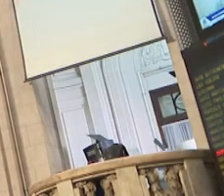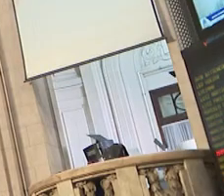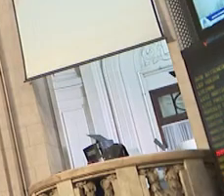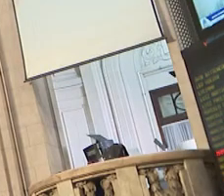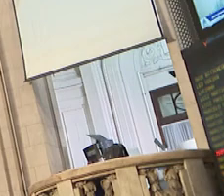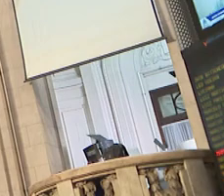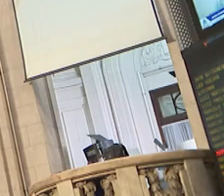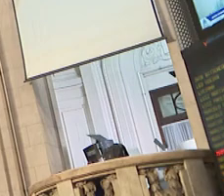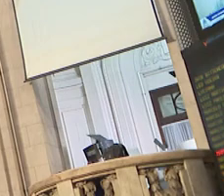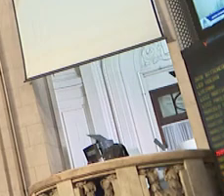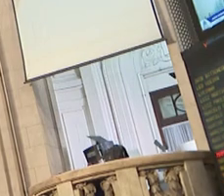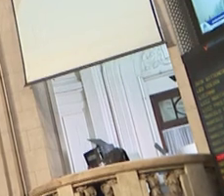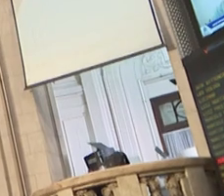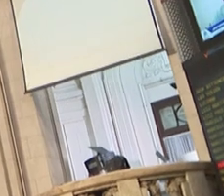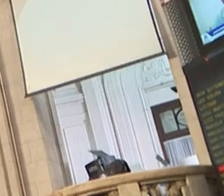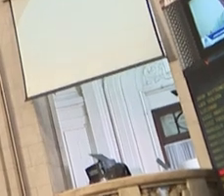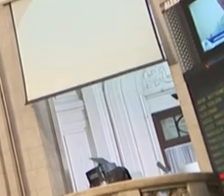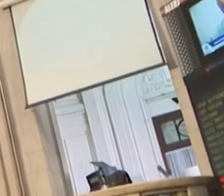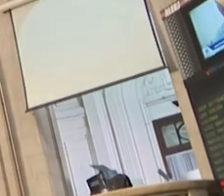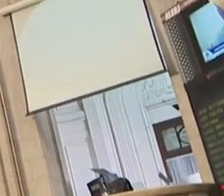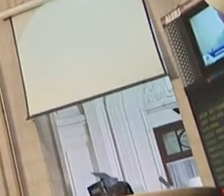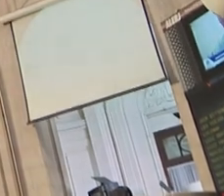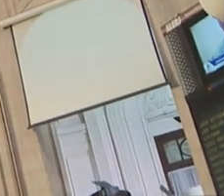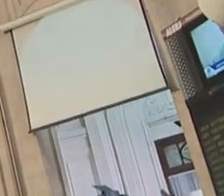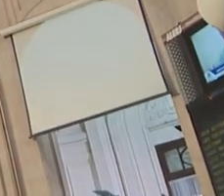a todos abraço tchau